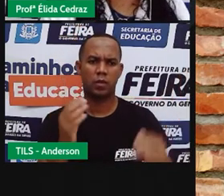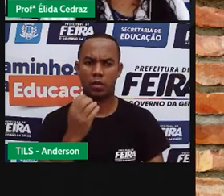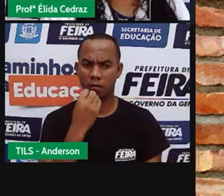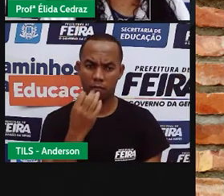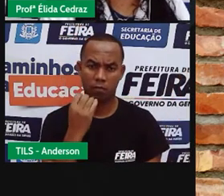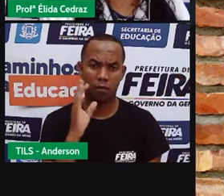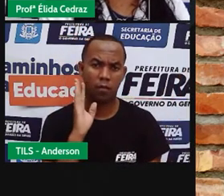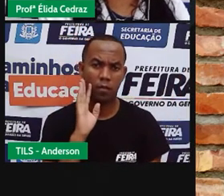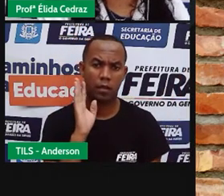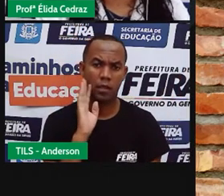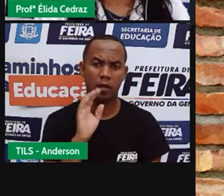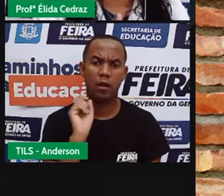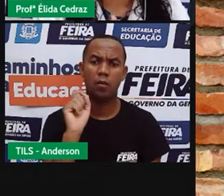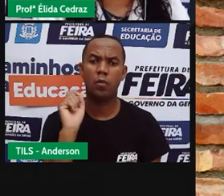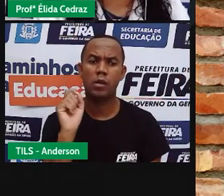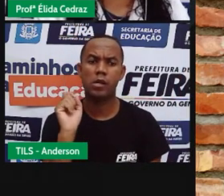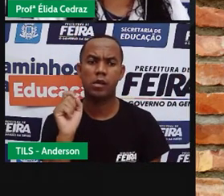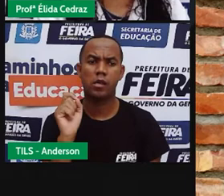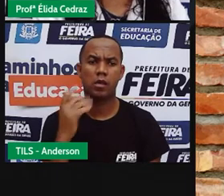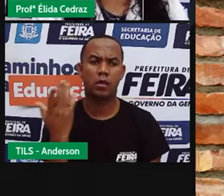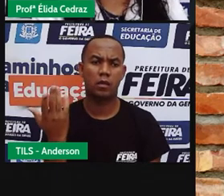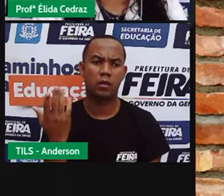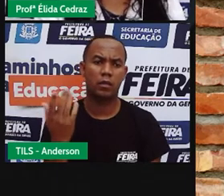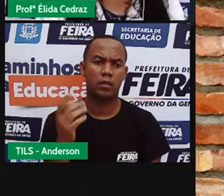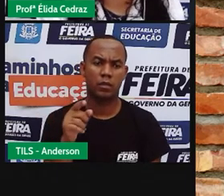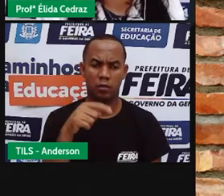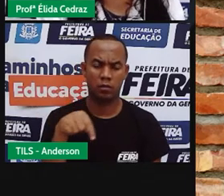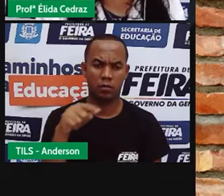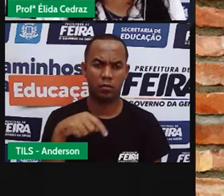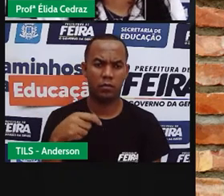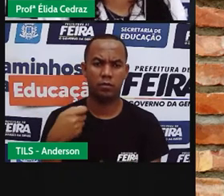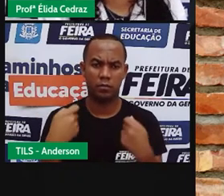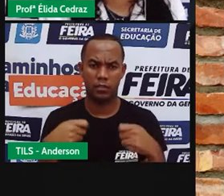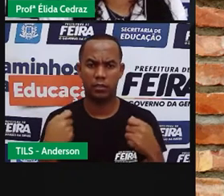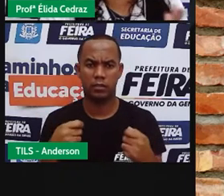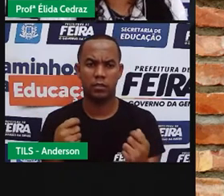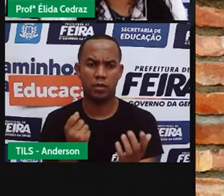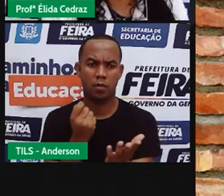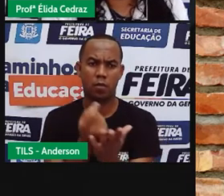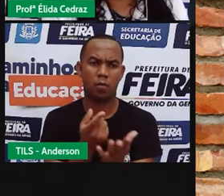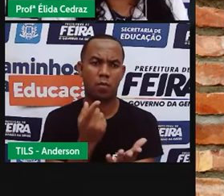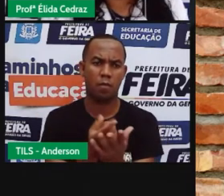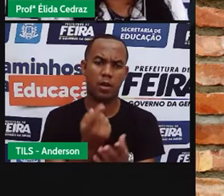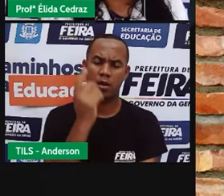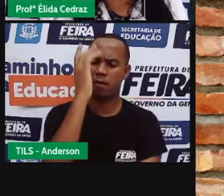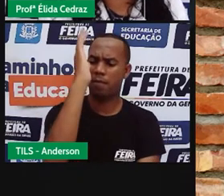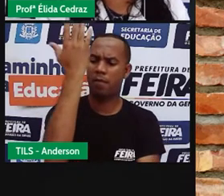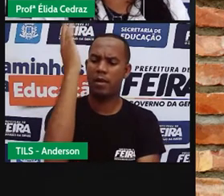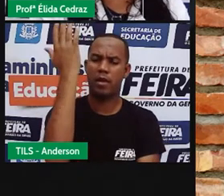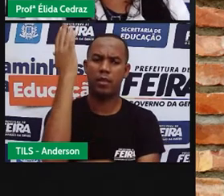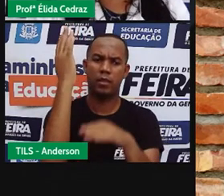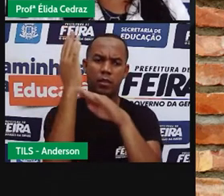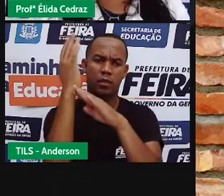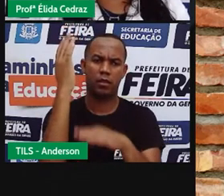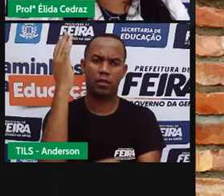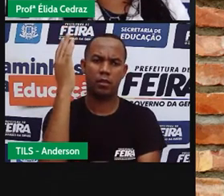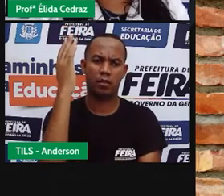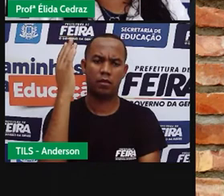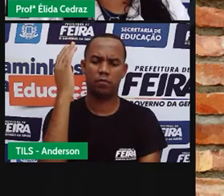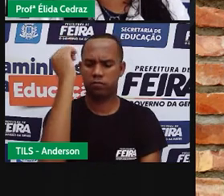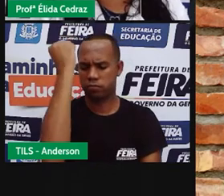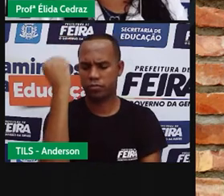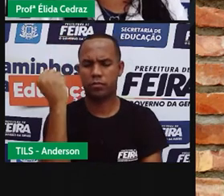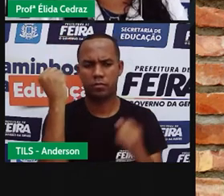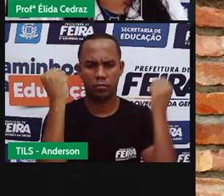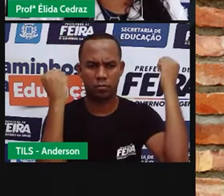da casa de madeira é que a gente precisa comprar essa madeira lá onde a mora. Se você mora aqui na